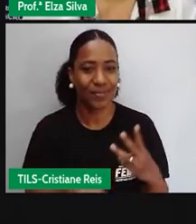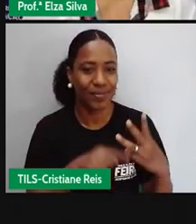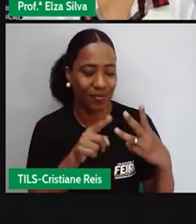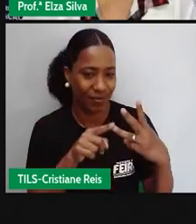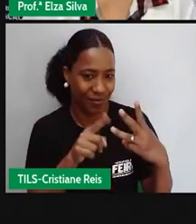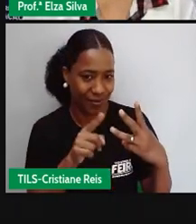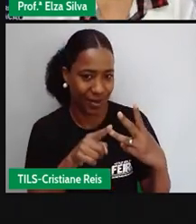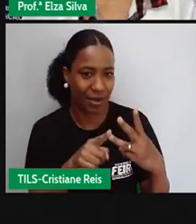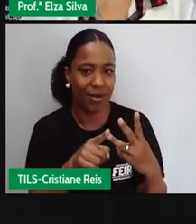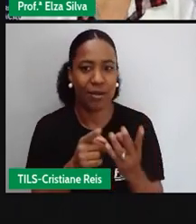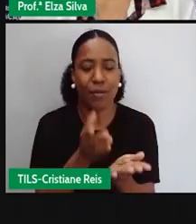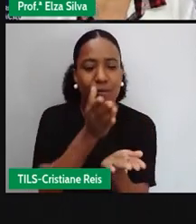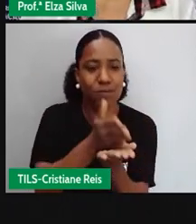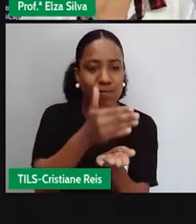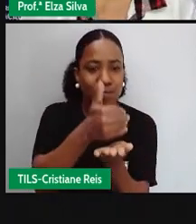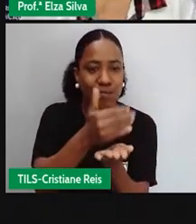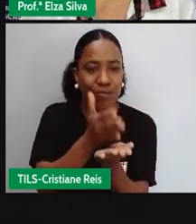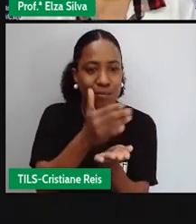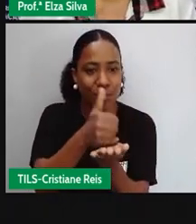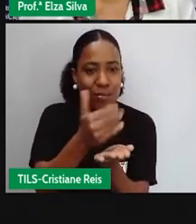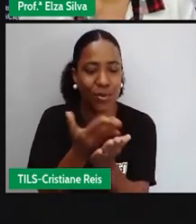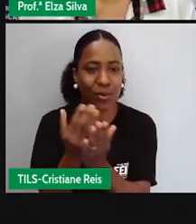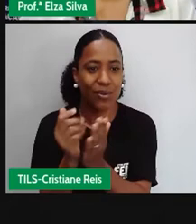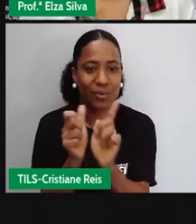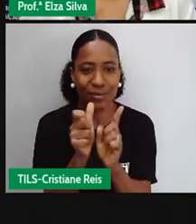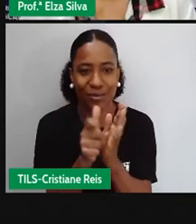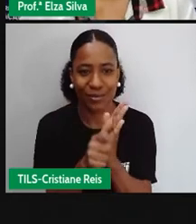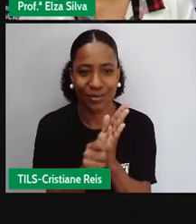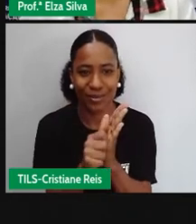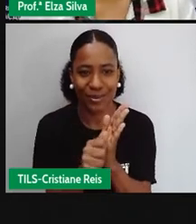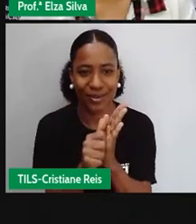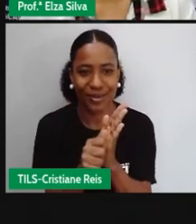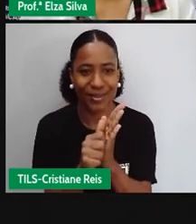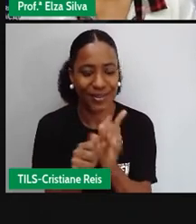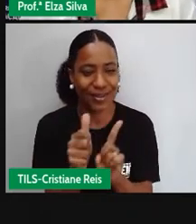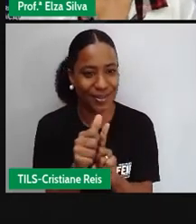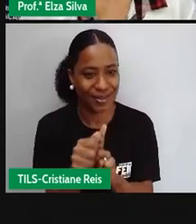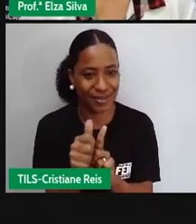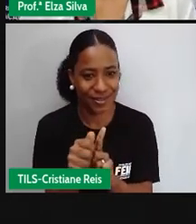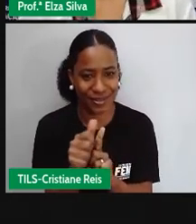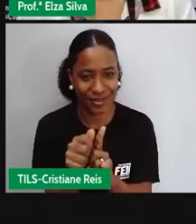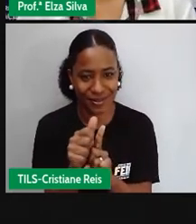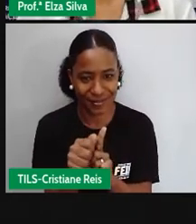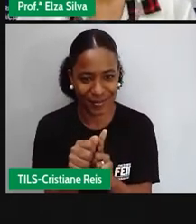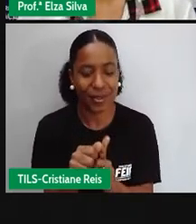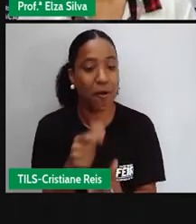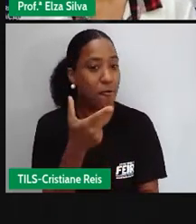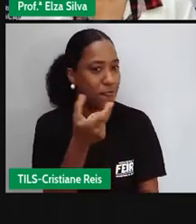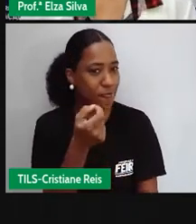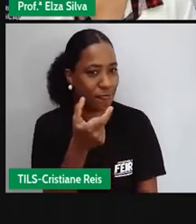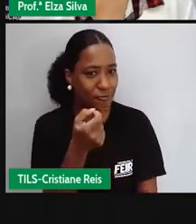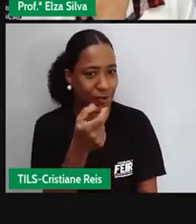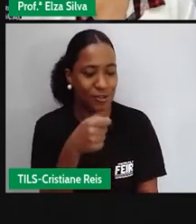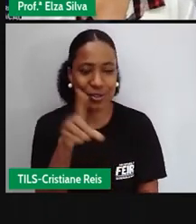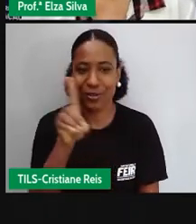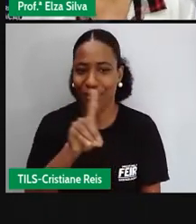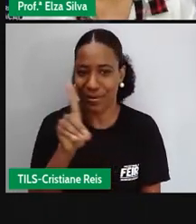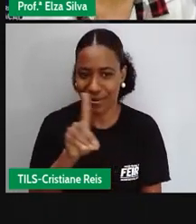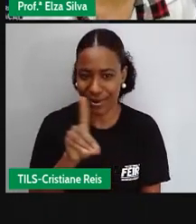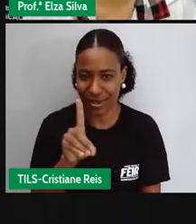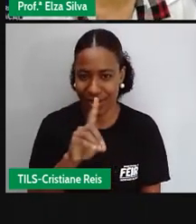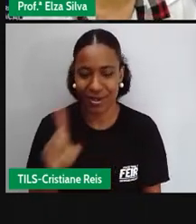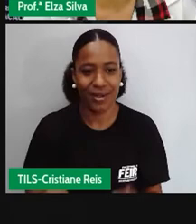delicioso. Que custa 20 dólares. 20 dólares. Peanut barrel, que é a